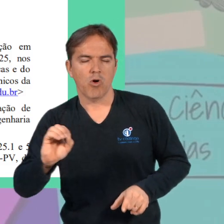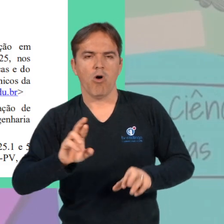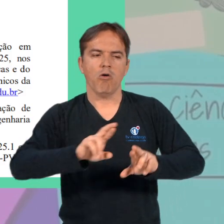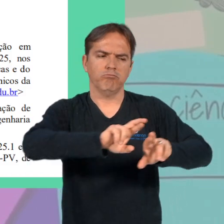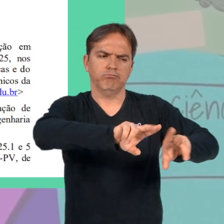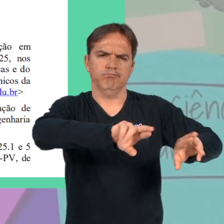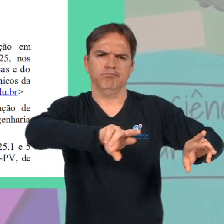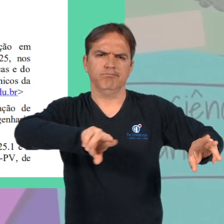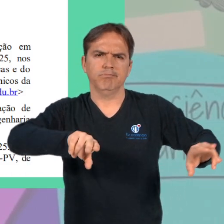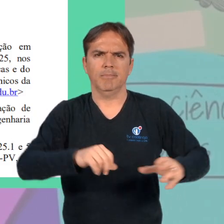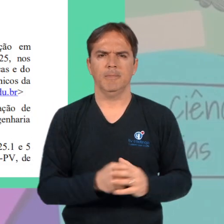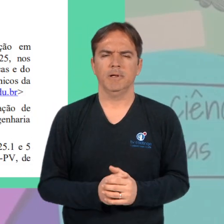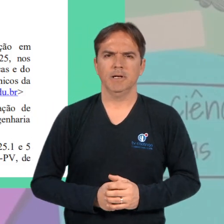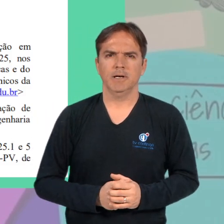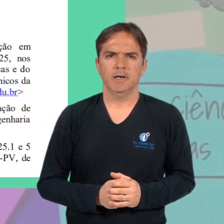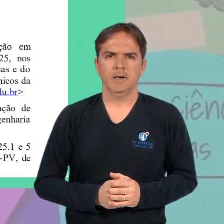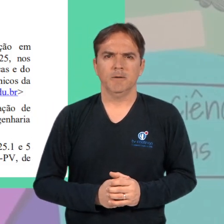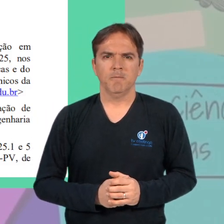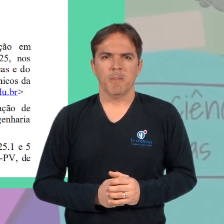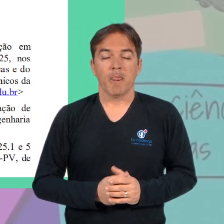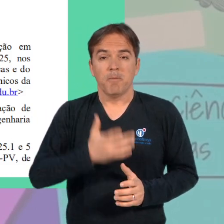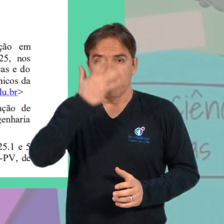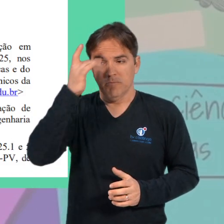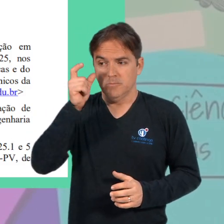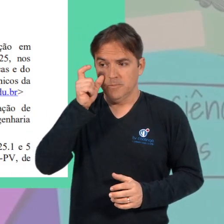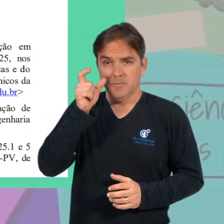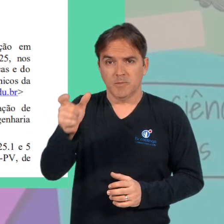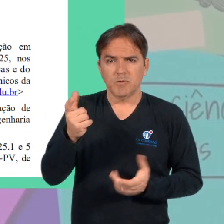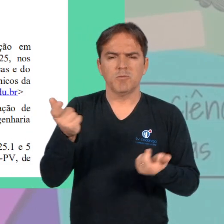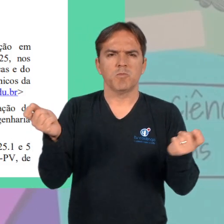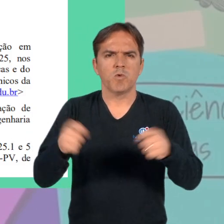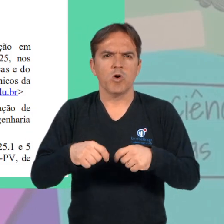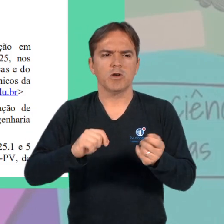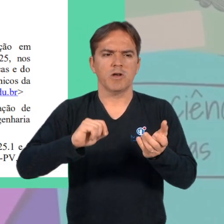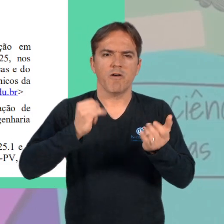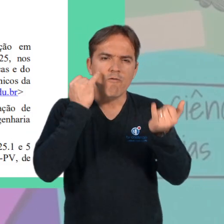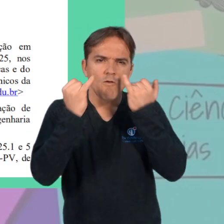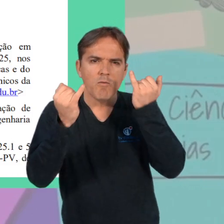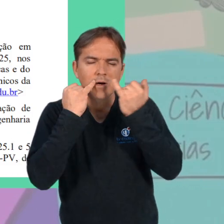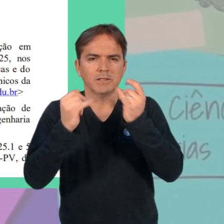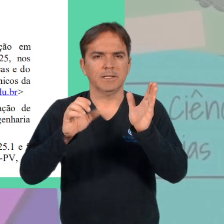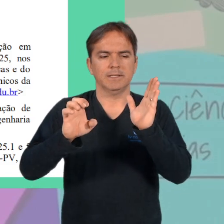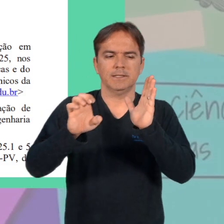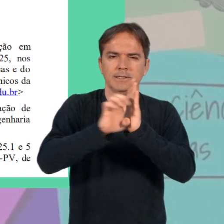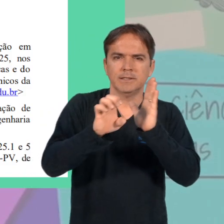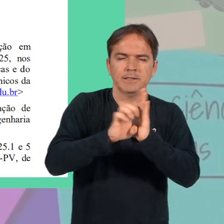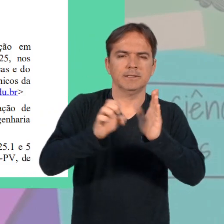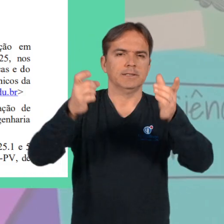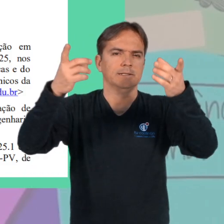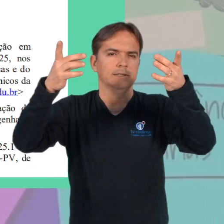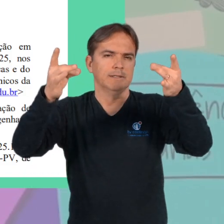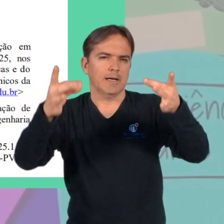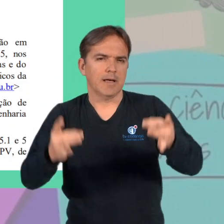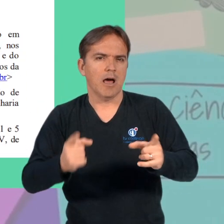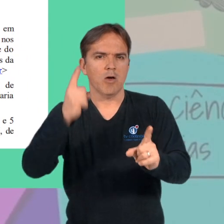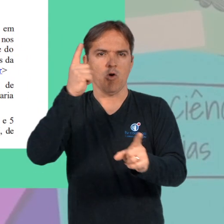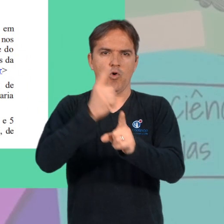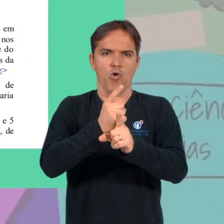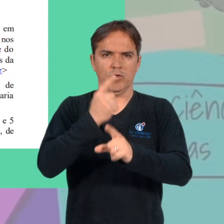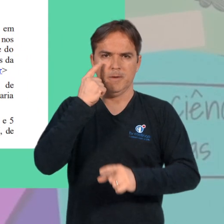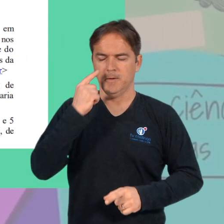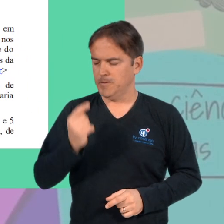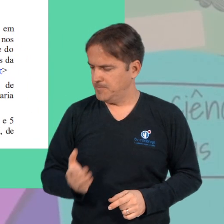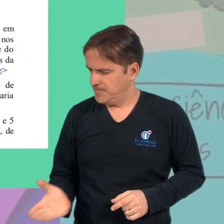áreas afins. As informações sobre o programa de pós-graduação e o edital número 16-2024 você